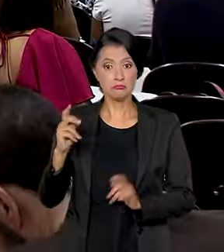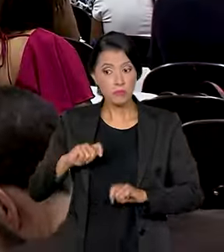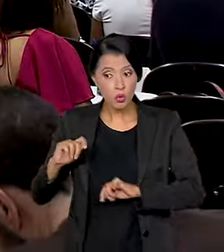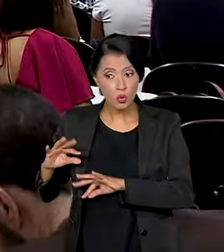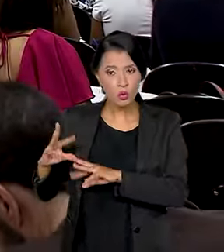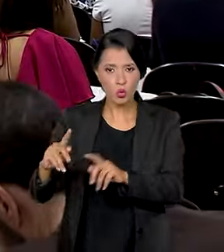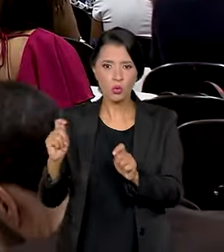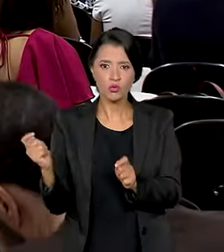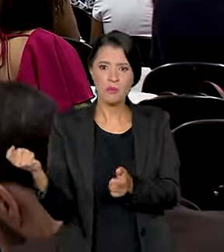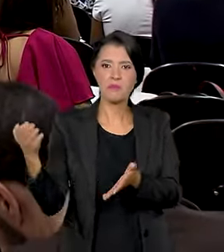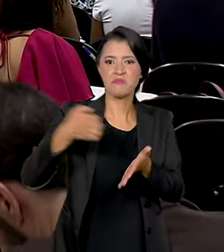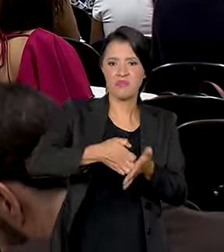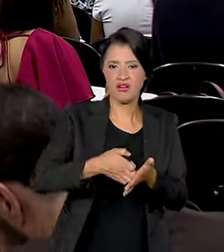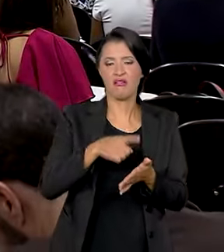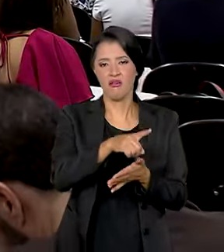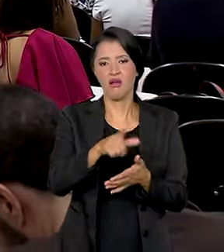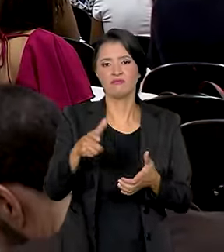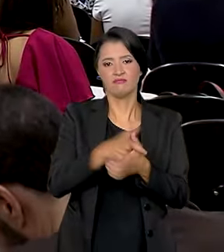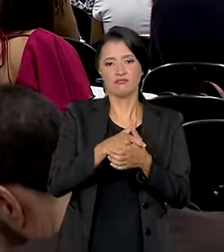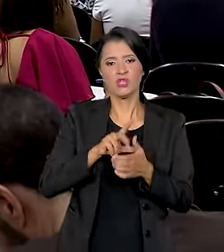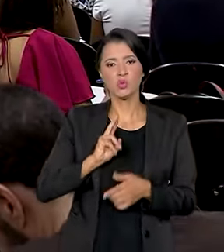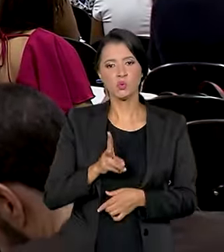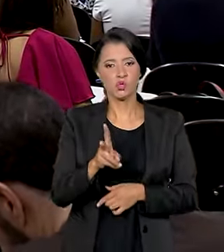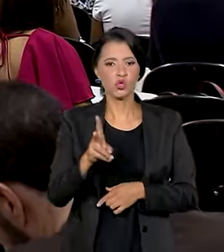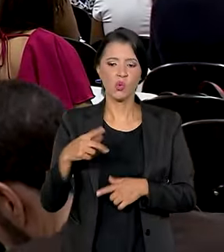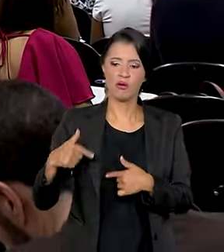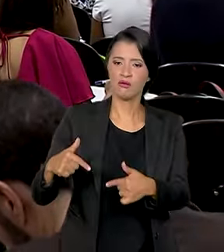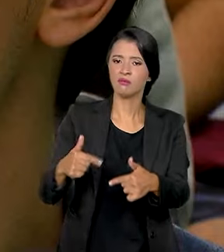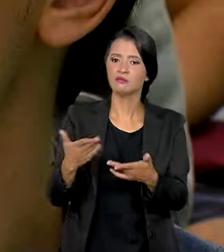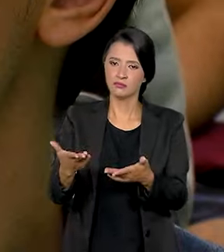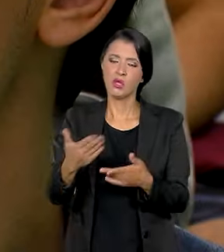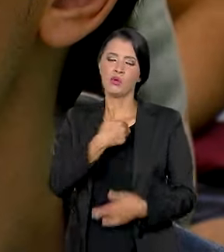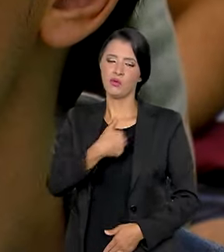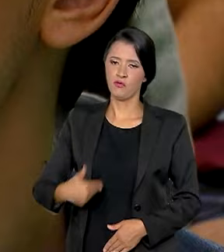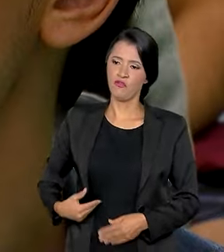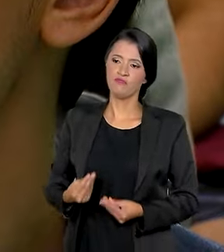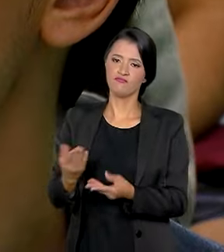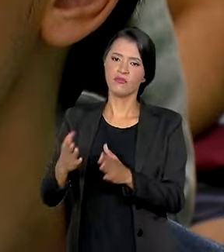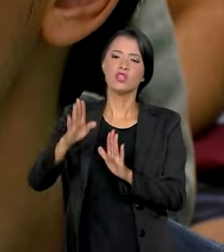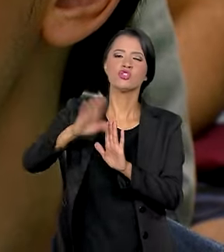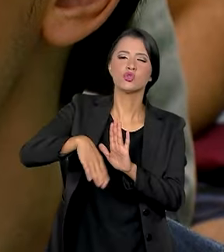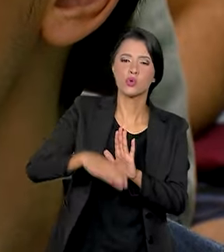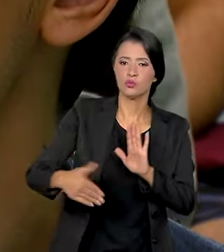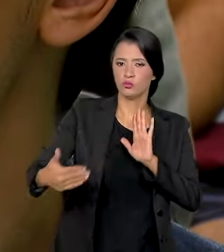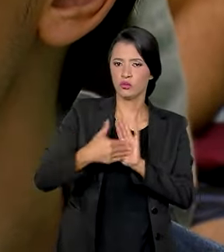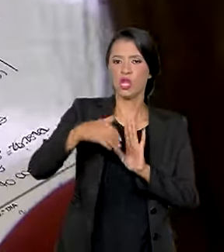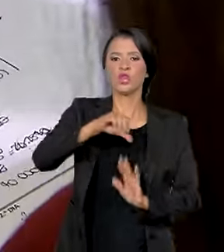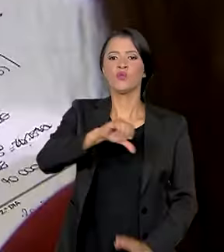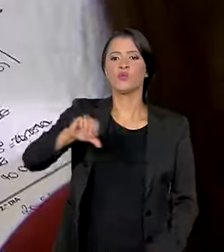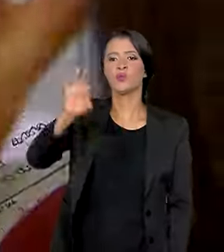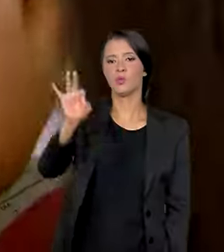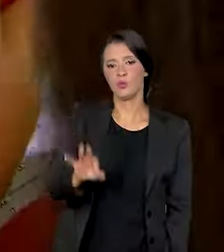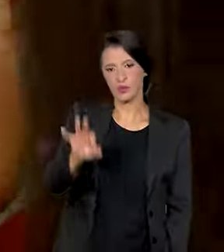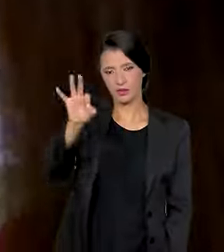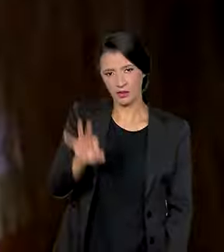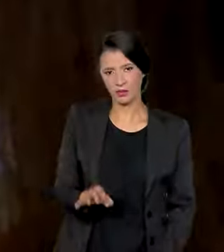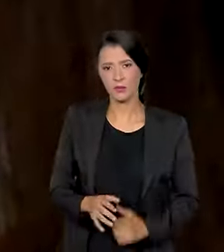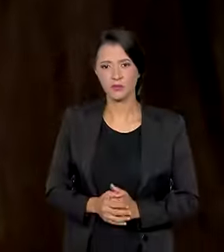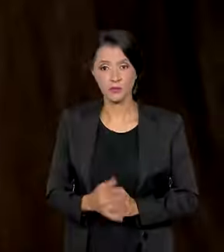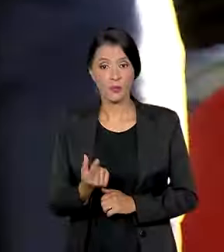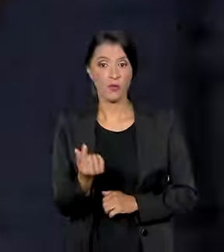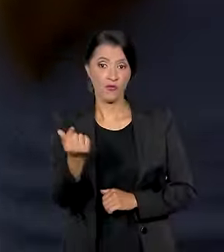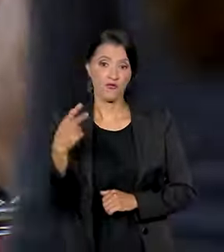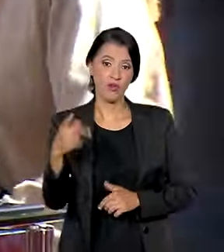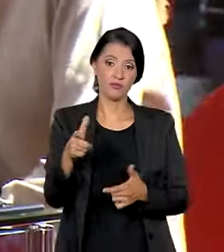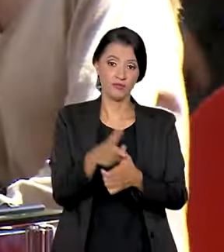Para que todos possam quitar as dívidas e seguir em frente, o governo começou a dar descontos de até 99%